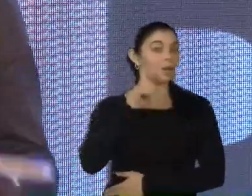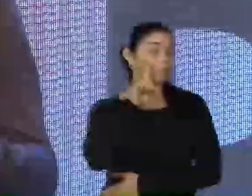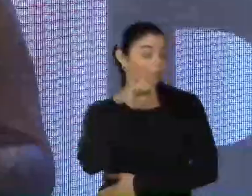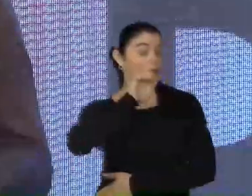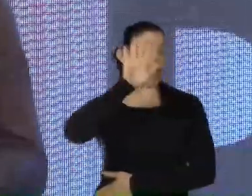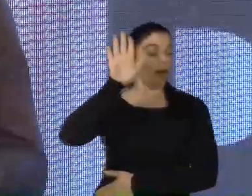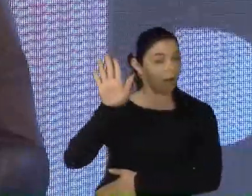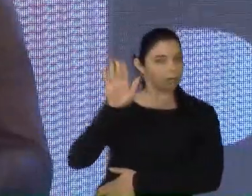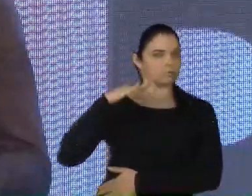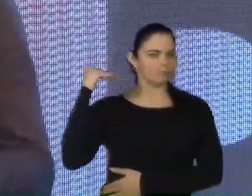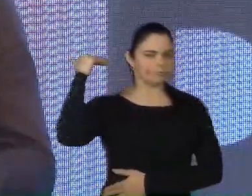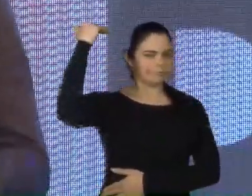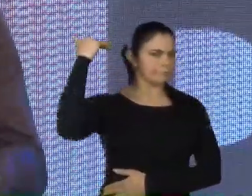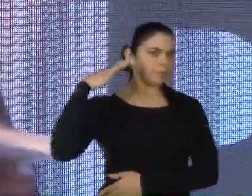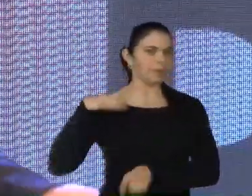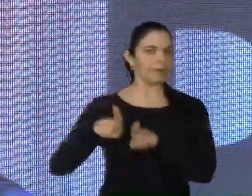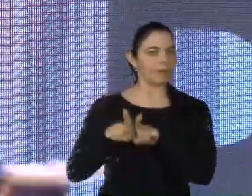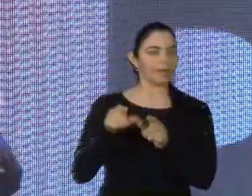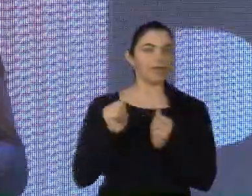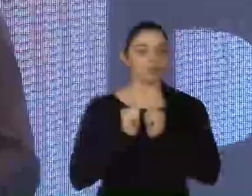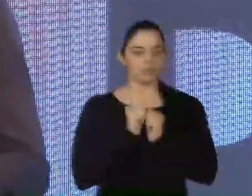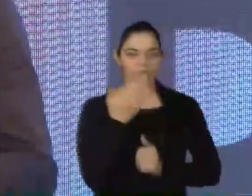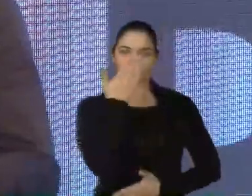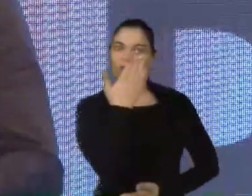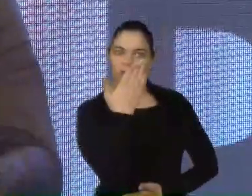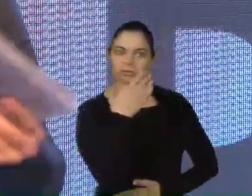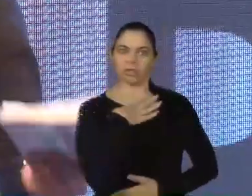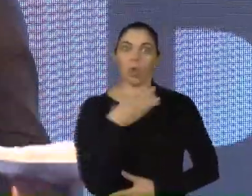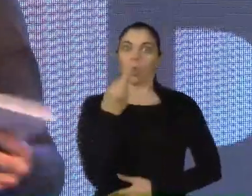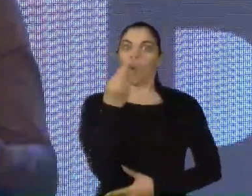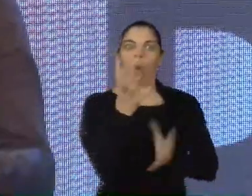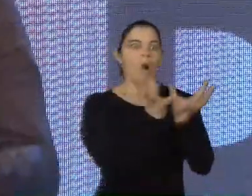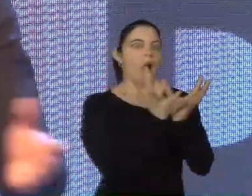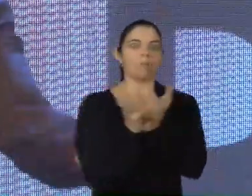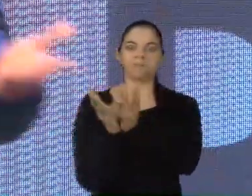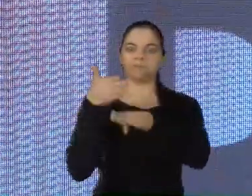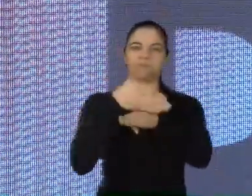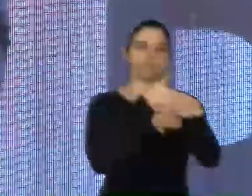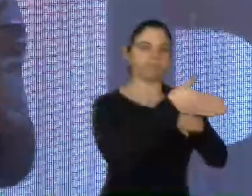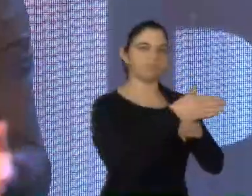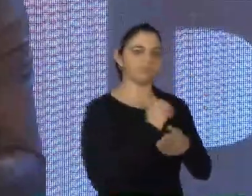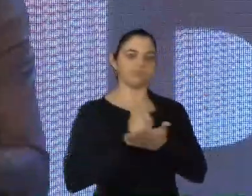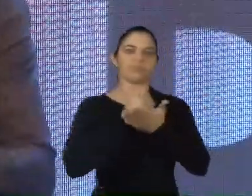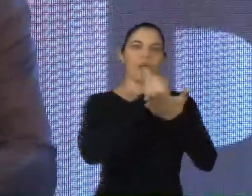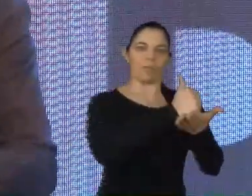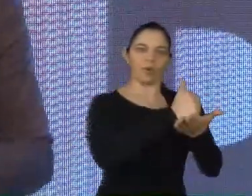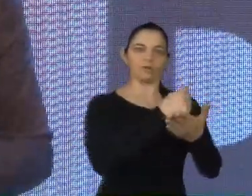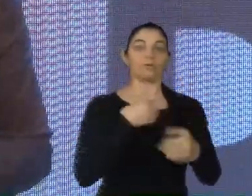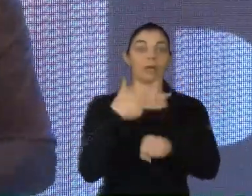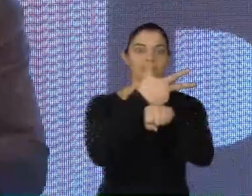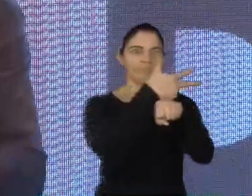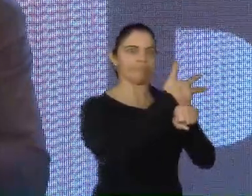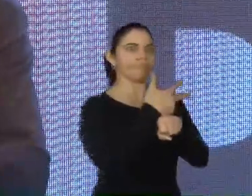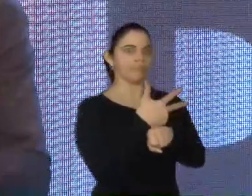claro, estatura mediana. E diante de nós tem aqui uma grande equipe participando. Tem várias câmeras em frente a nós. E a